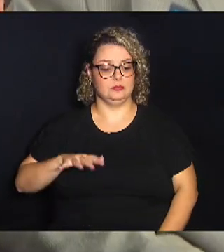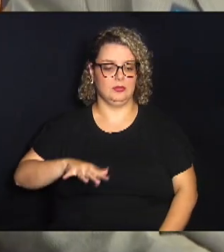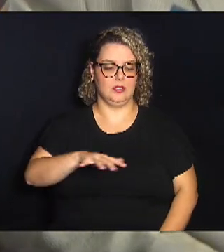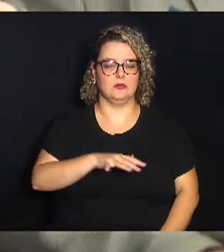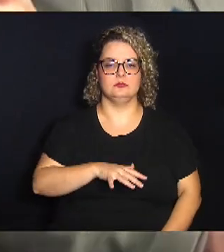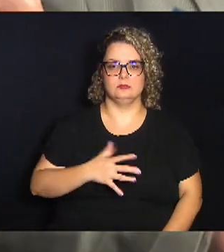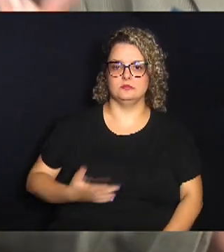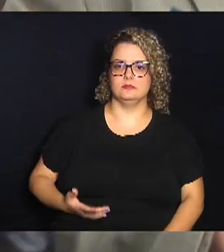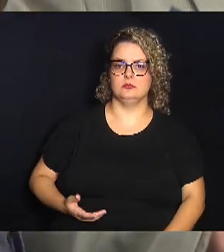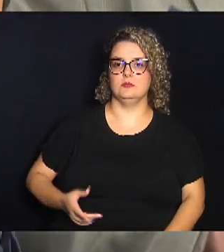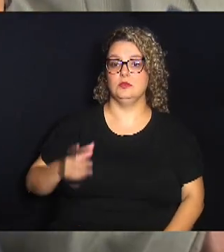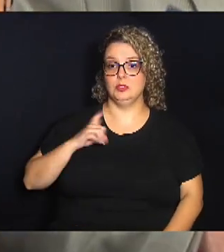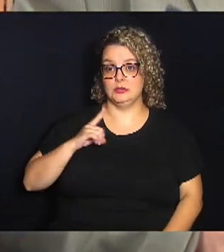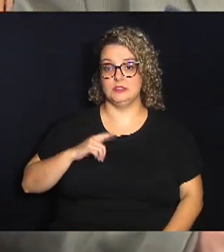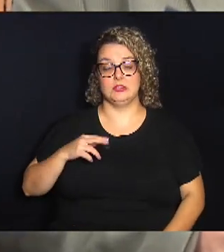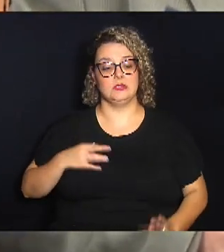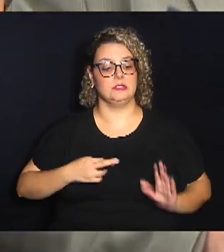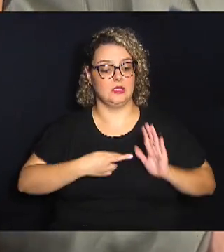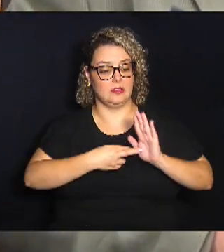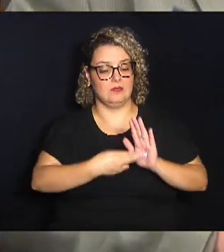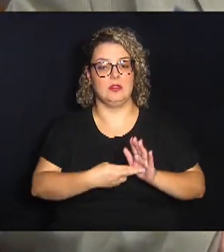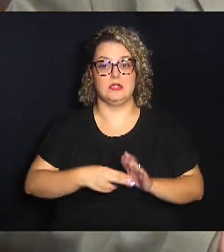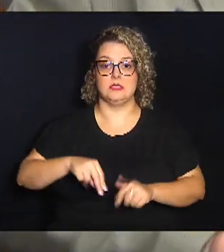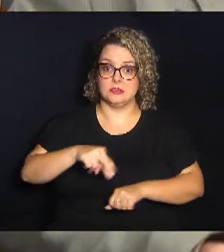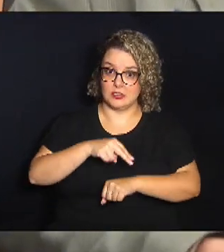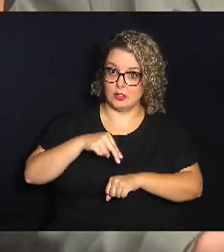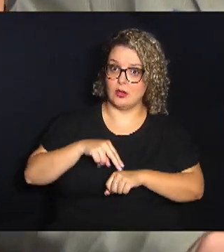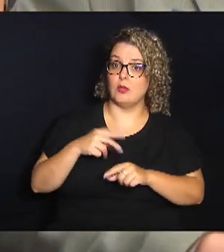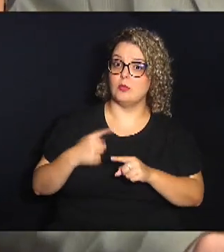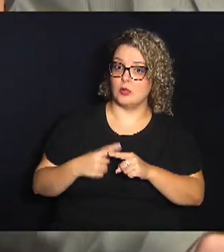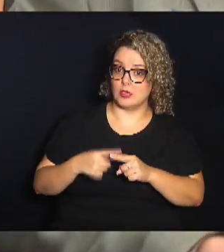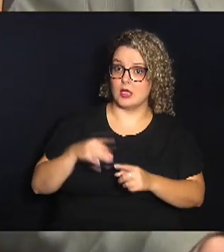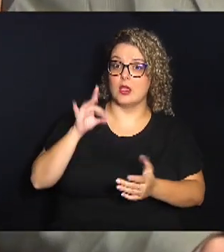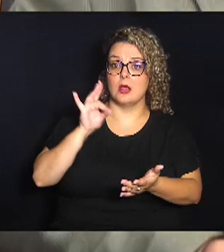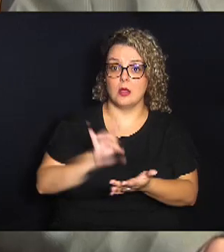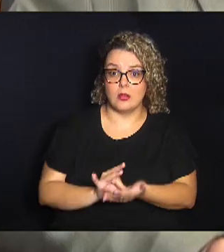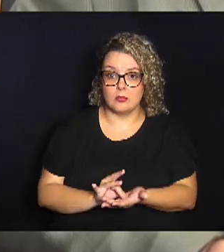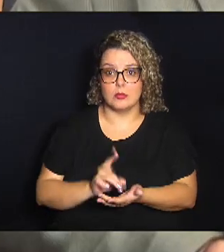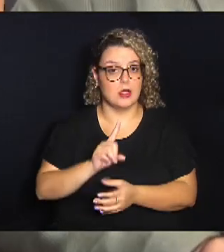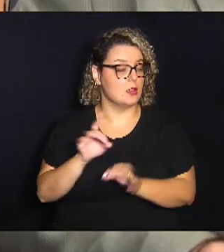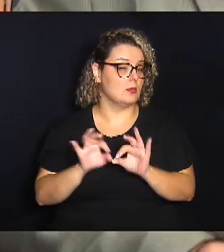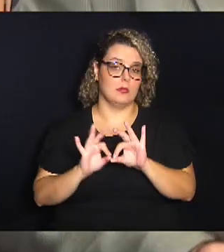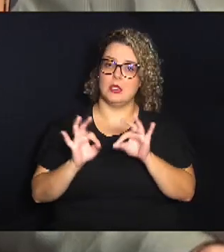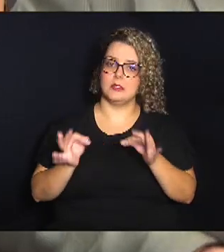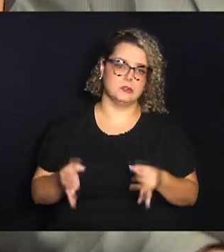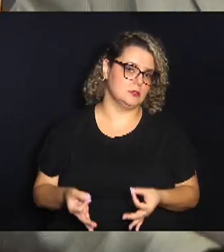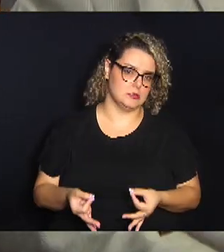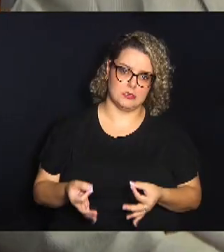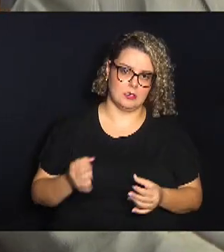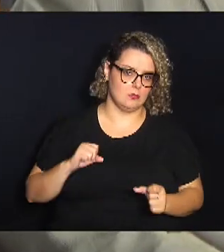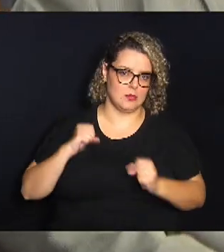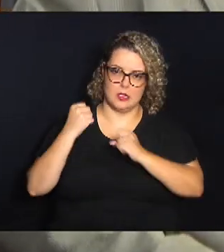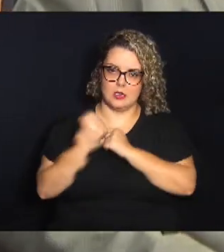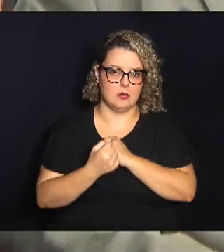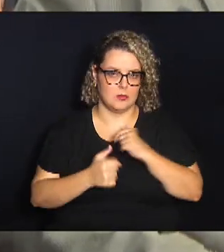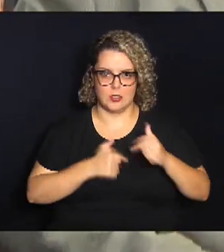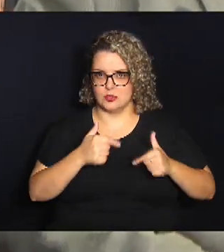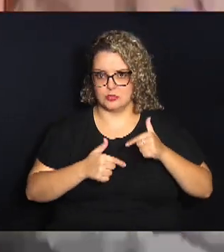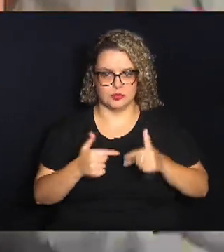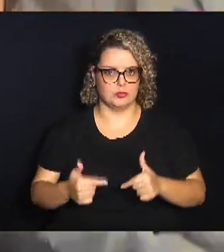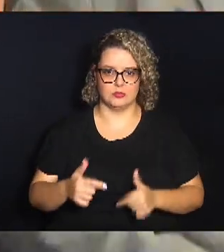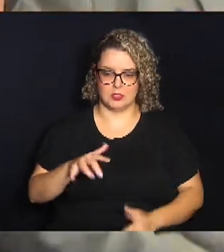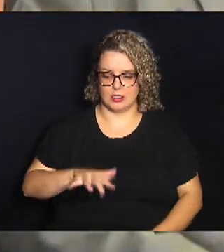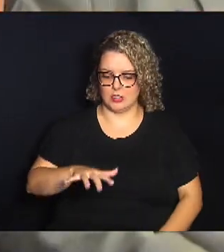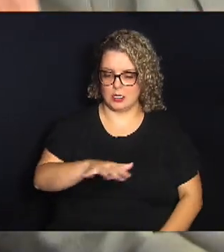por ter se tornado essa referência nacional, porque realmente não é simples defender os trabalhadores do